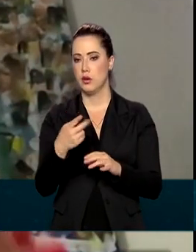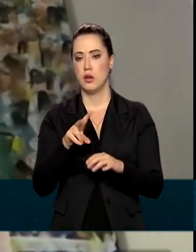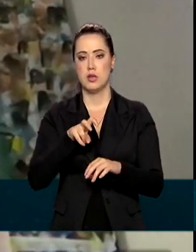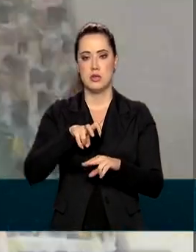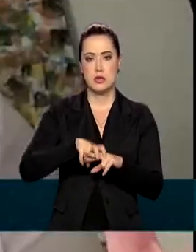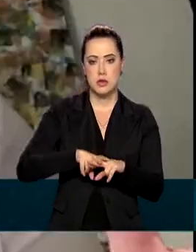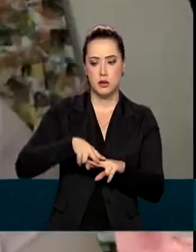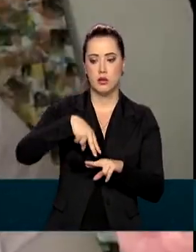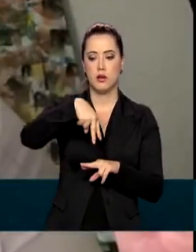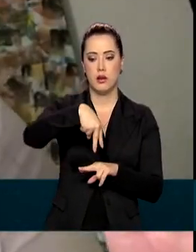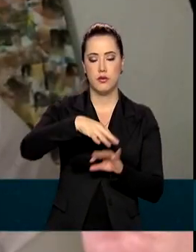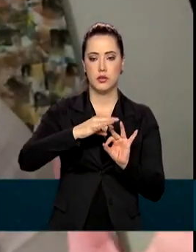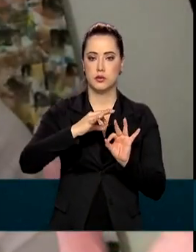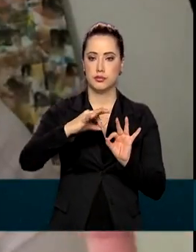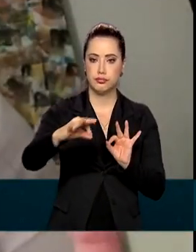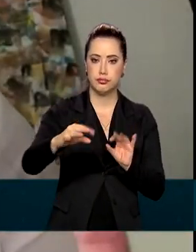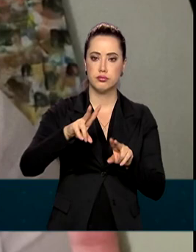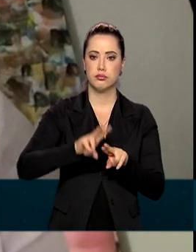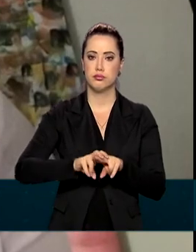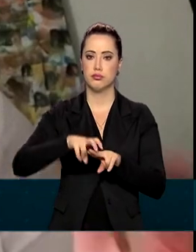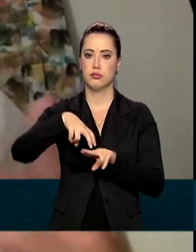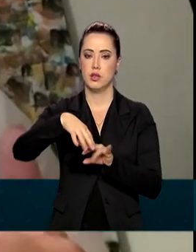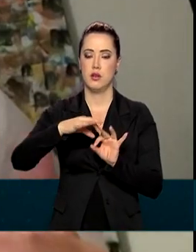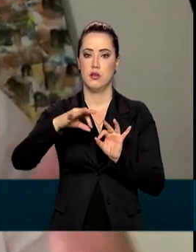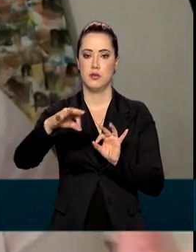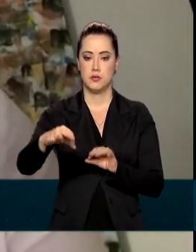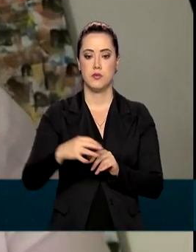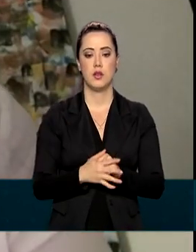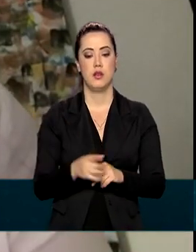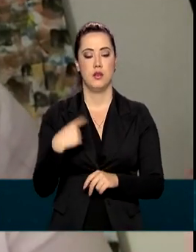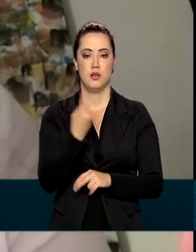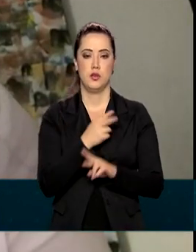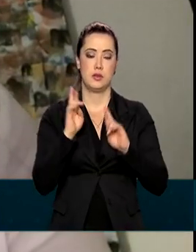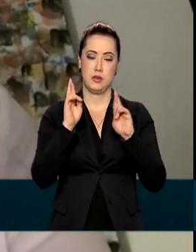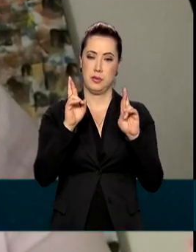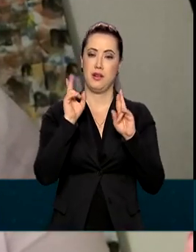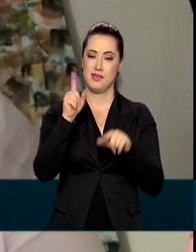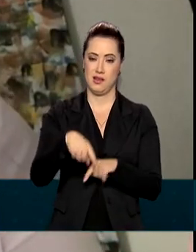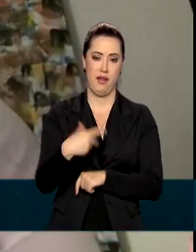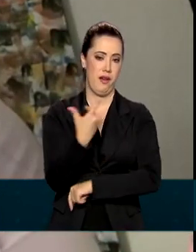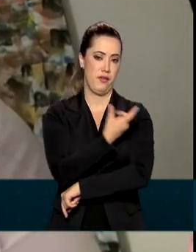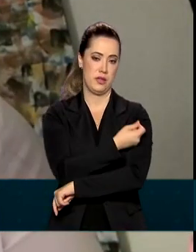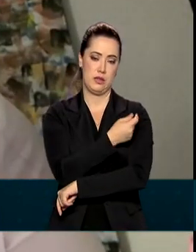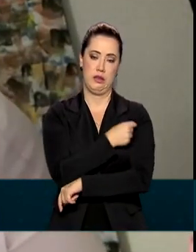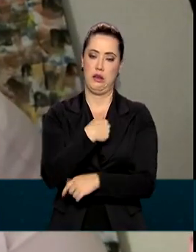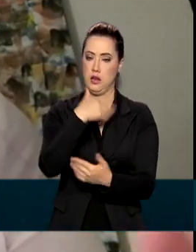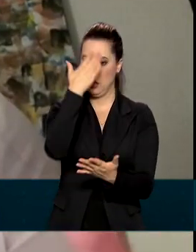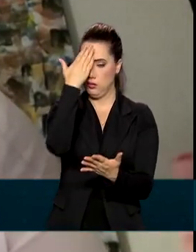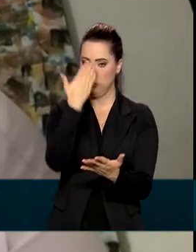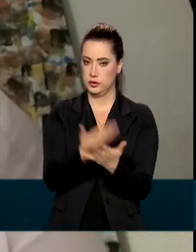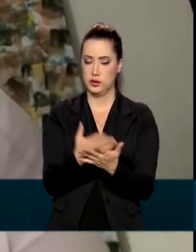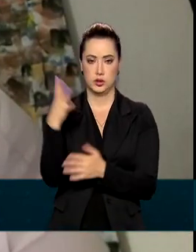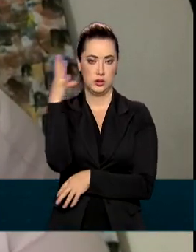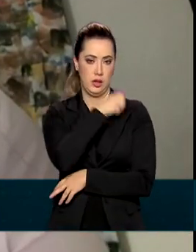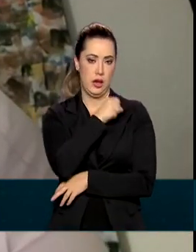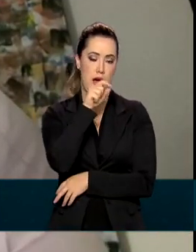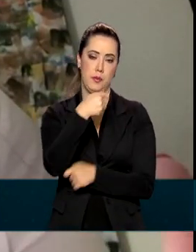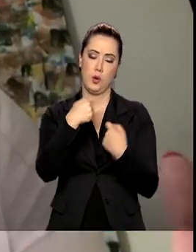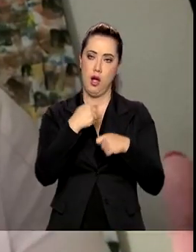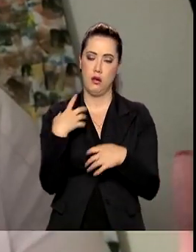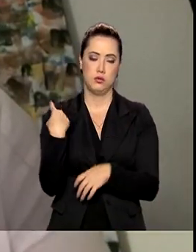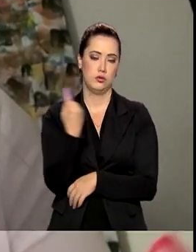saindo de aeronave. A nossa esperança é a vacina. Eu creio e confio que, em breve, teremos todos acesso a ela.